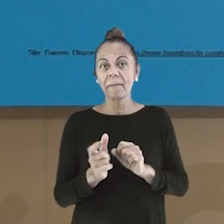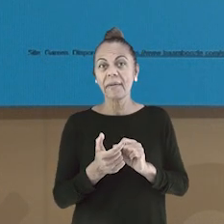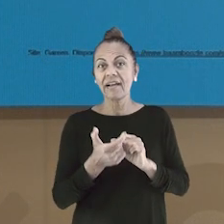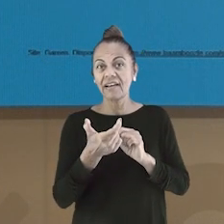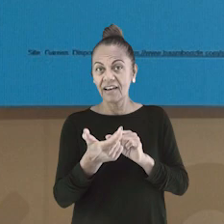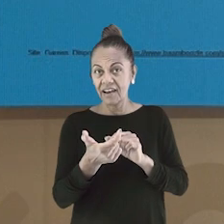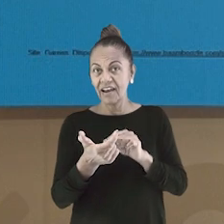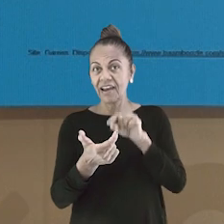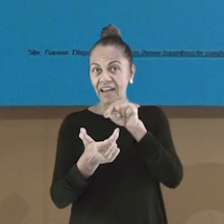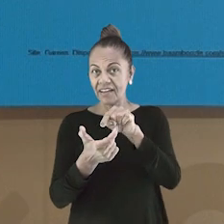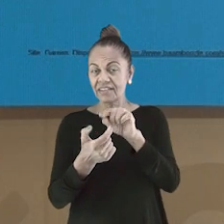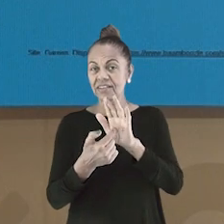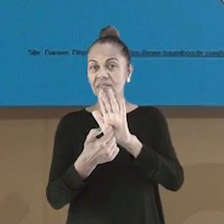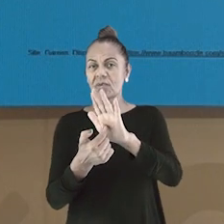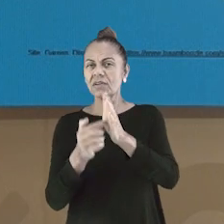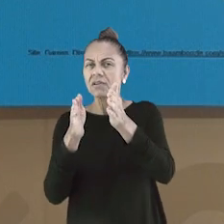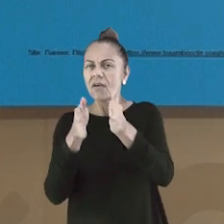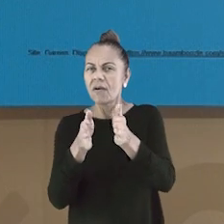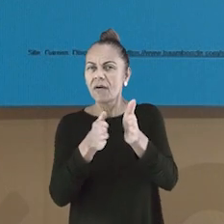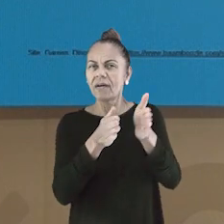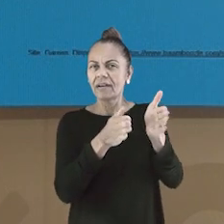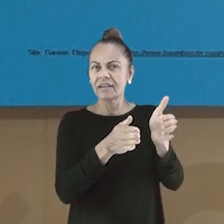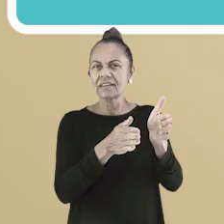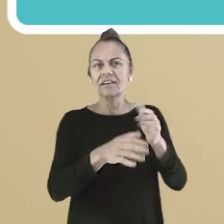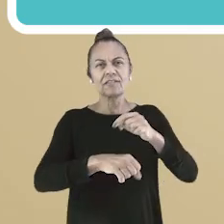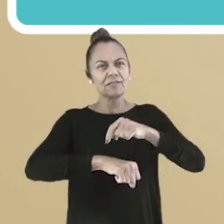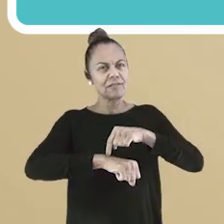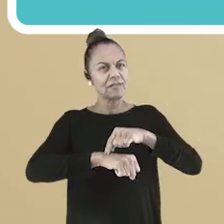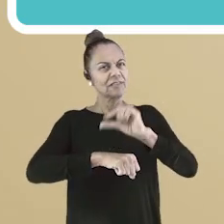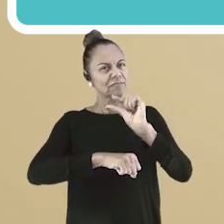dar mais um tempinho para vocês. Tá bom?